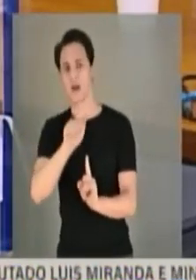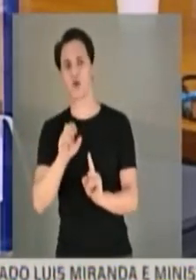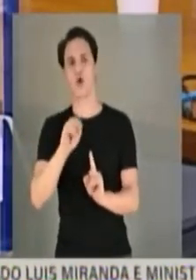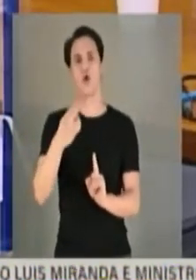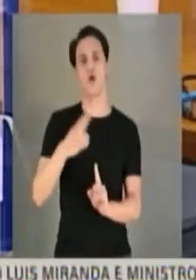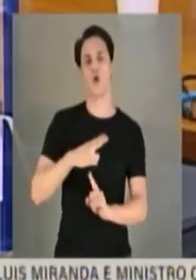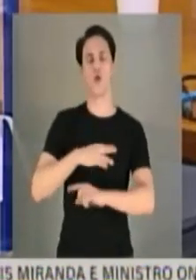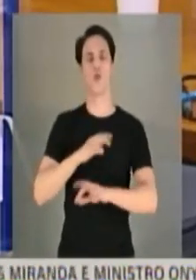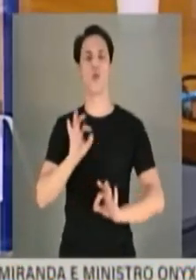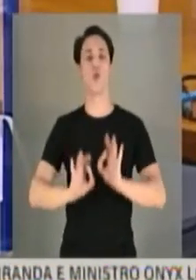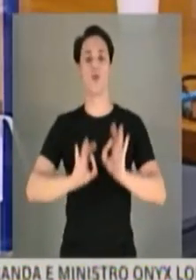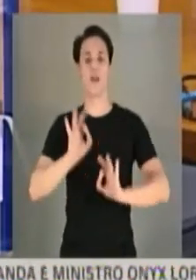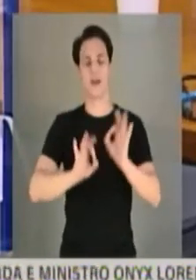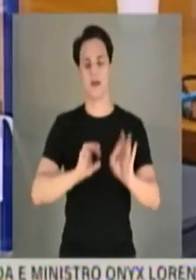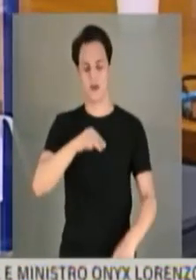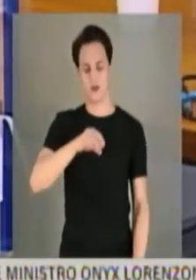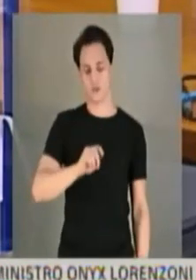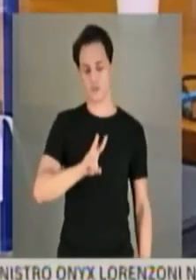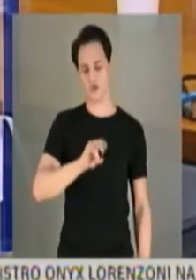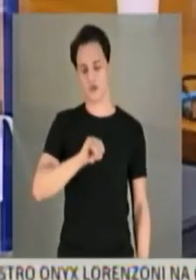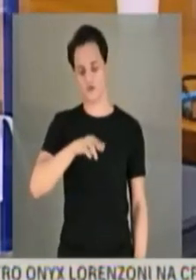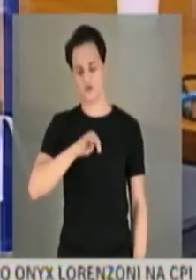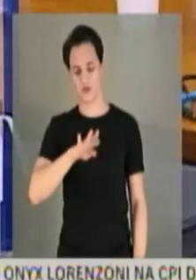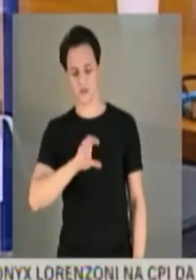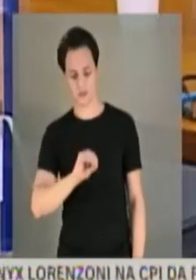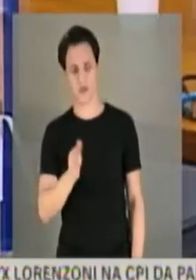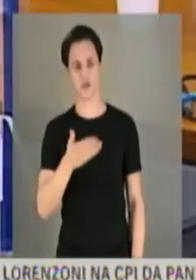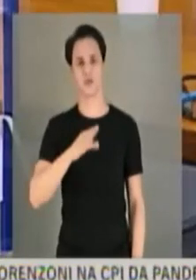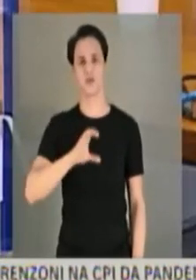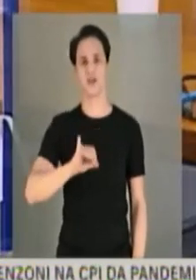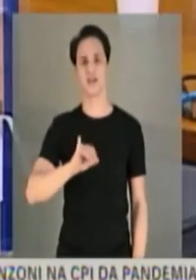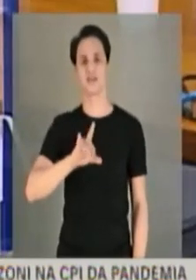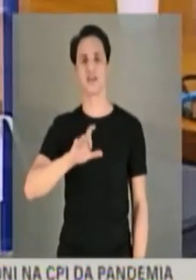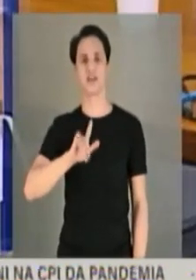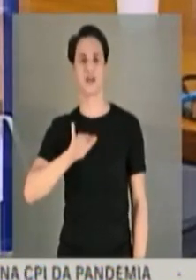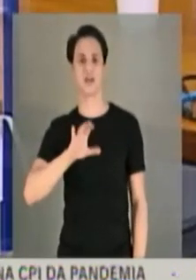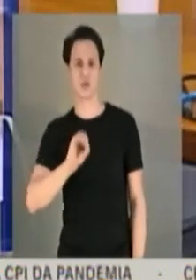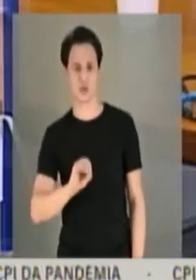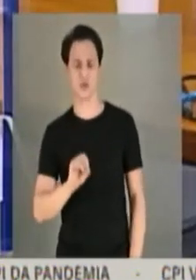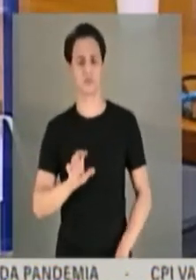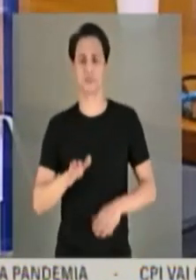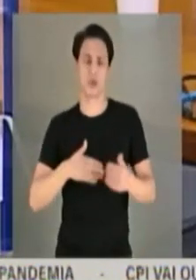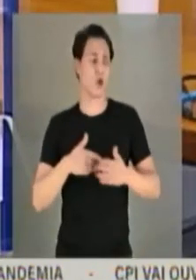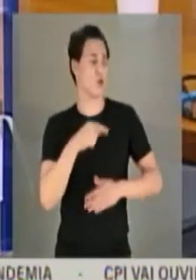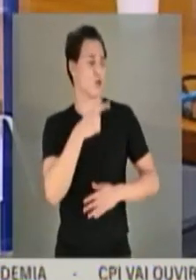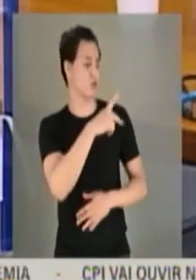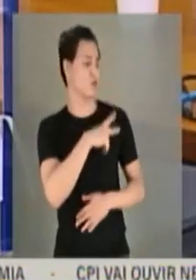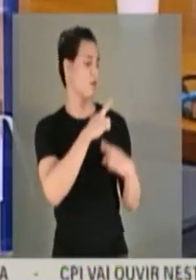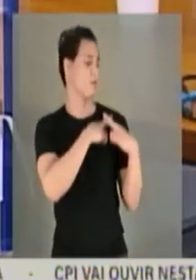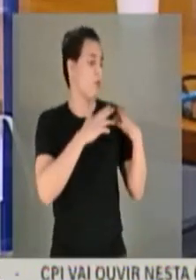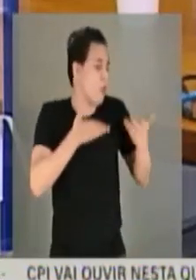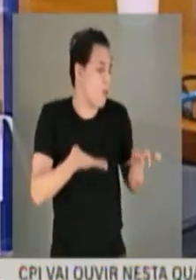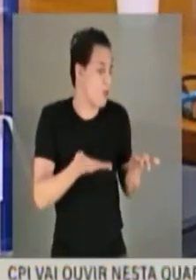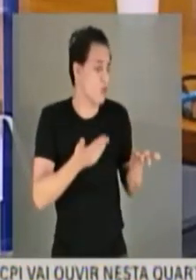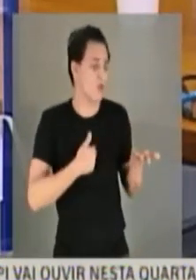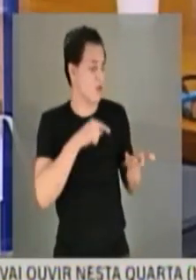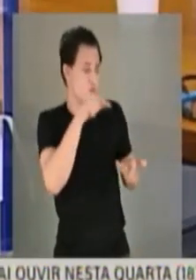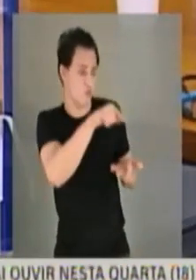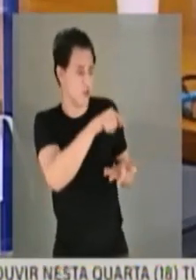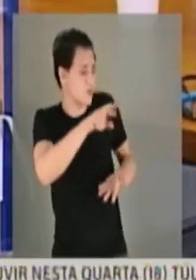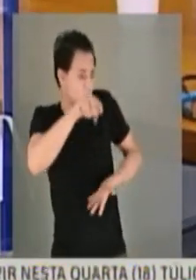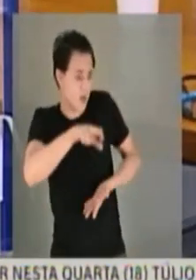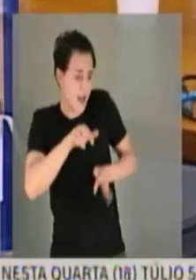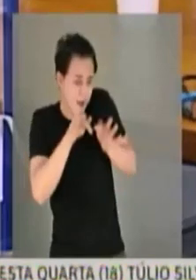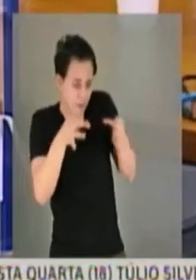óbitos no Brasil sem um estudo aprofundado. Olha aí a irresponsabilidade de vossa senhoria. Repito, vossa senhoria não era apenas